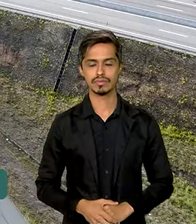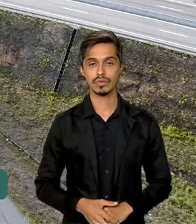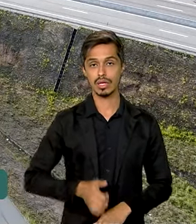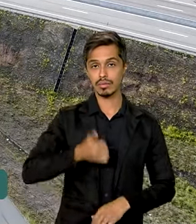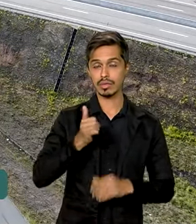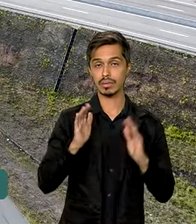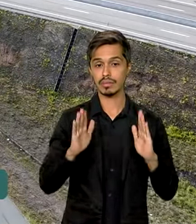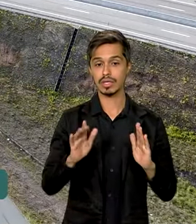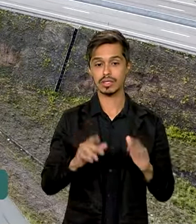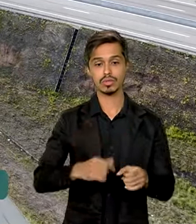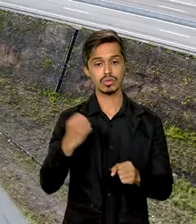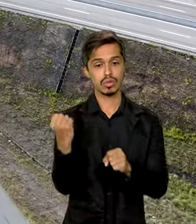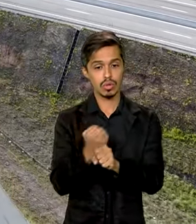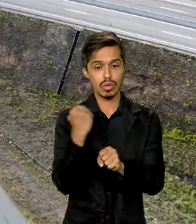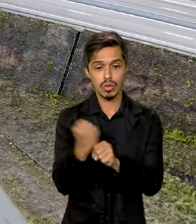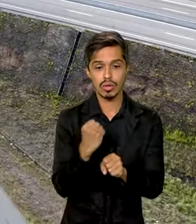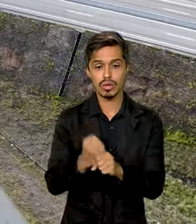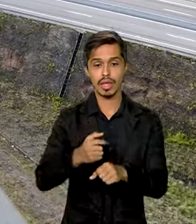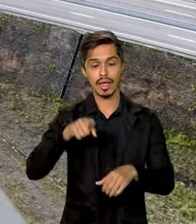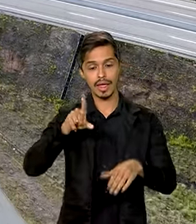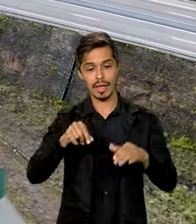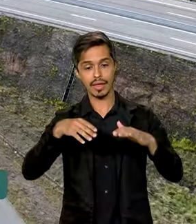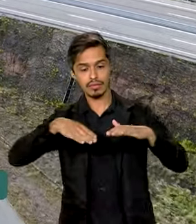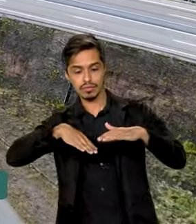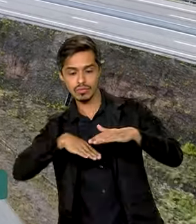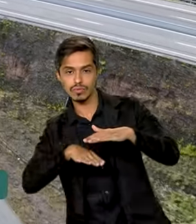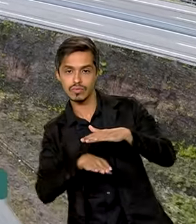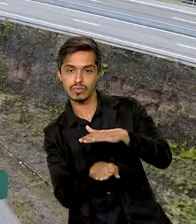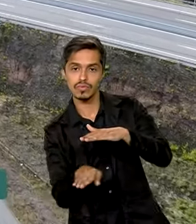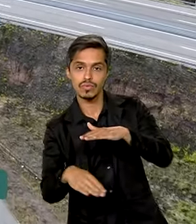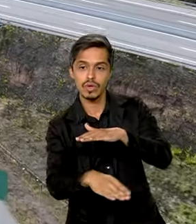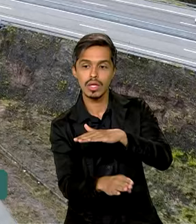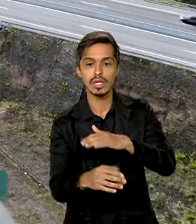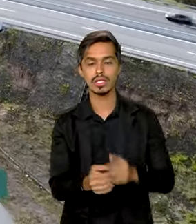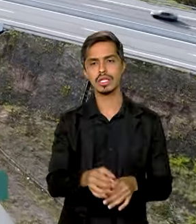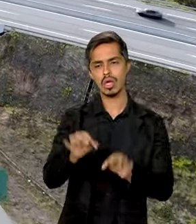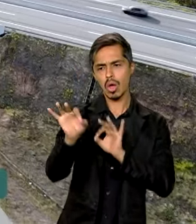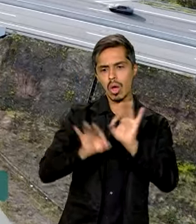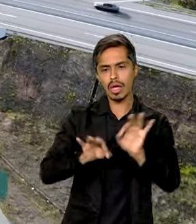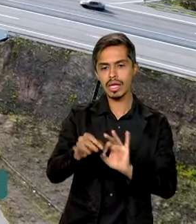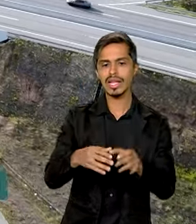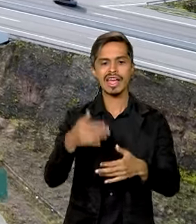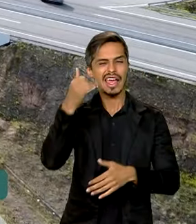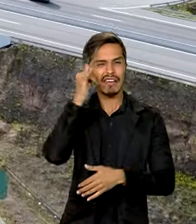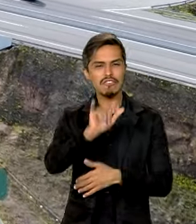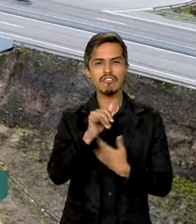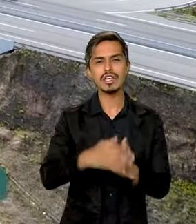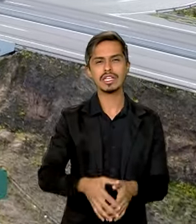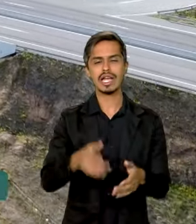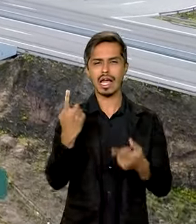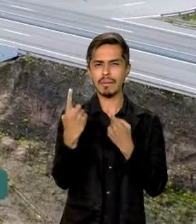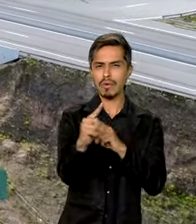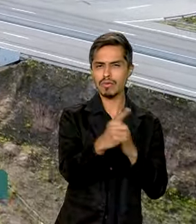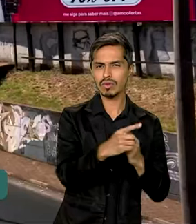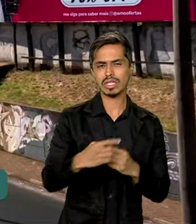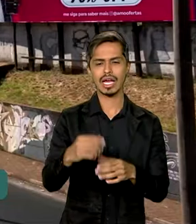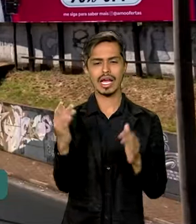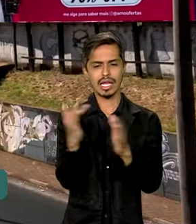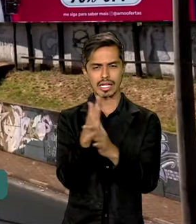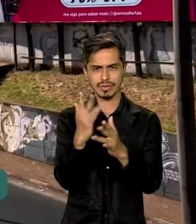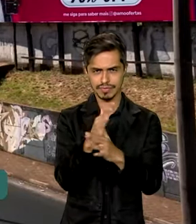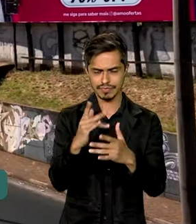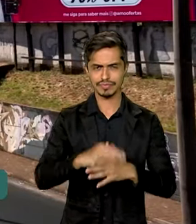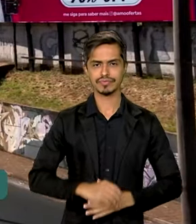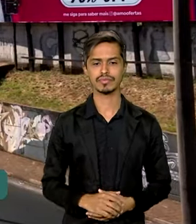parte do projeto, as obras serão subterrâneas e foram planejadas de forma a não interferir tanto na rotina da cidade. Em